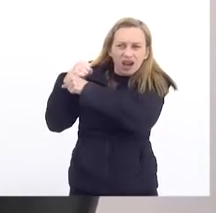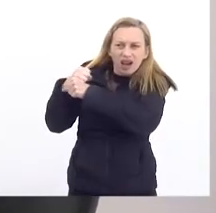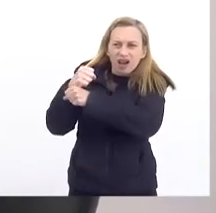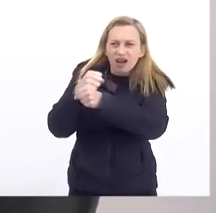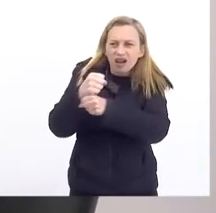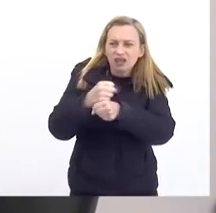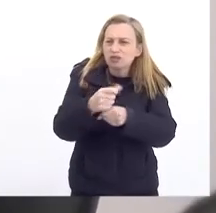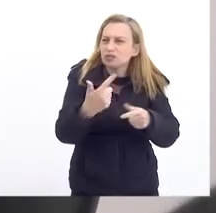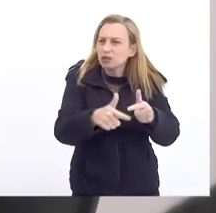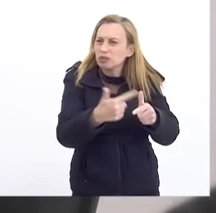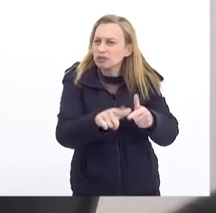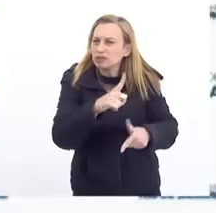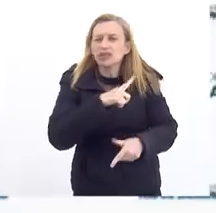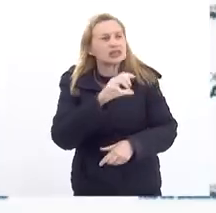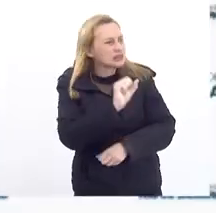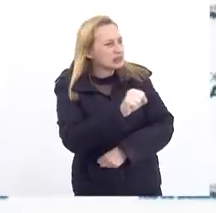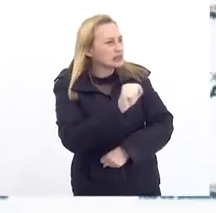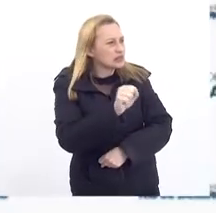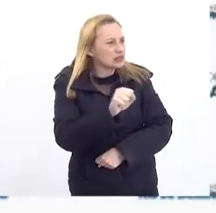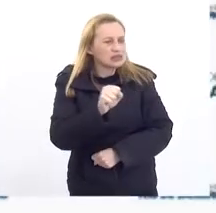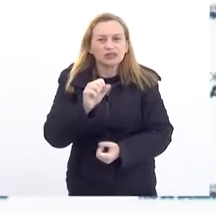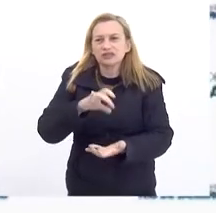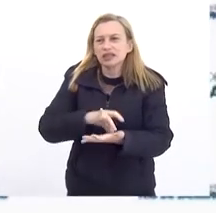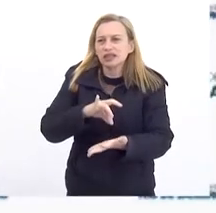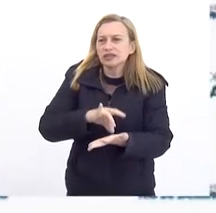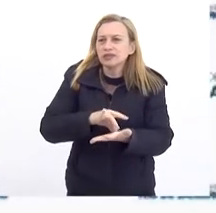Sim Sim, sim É verdade